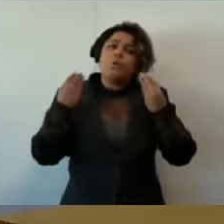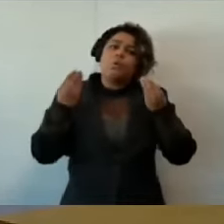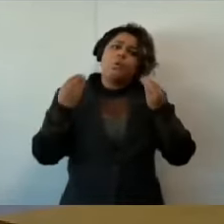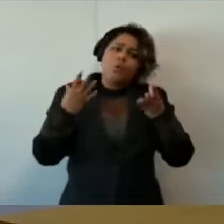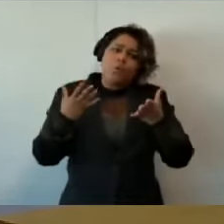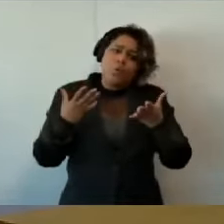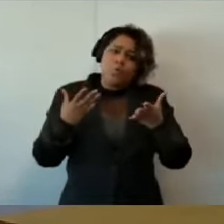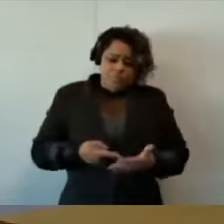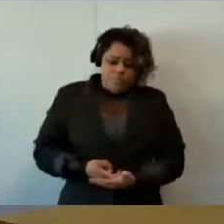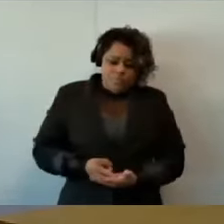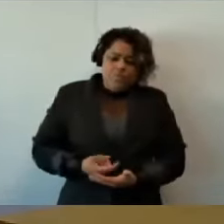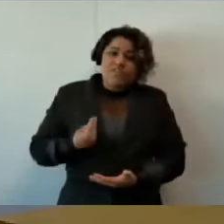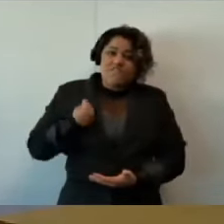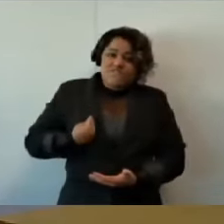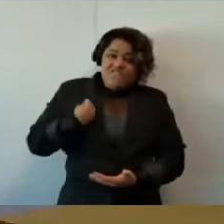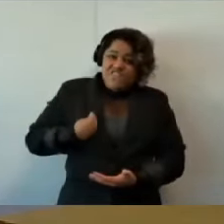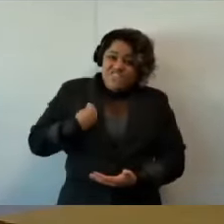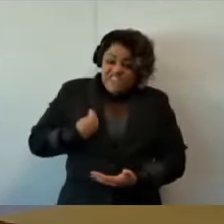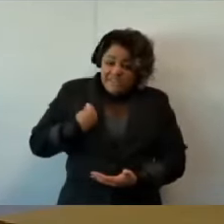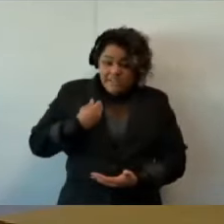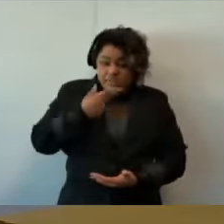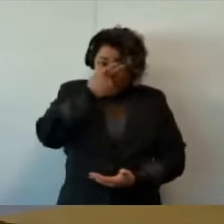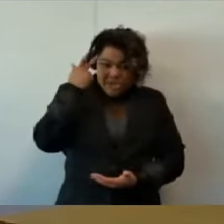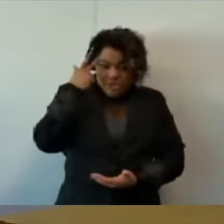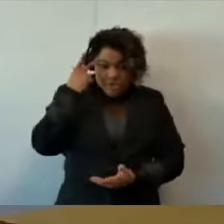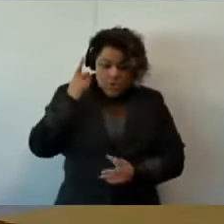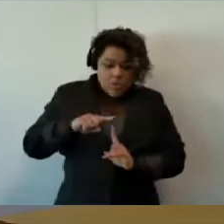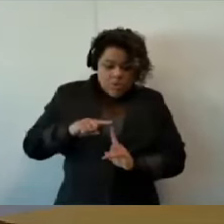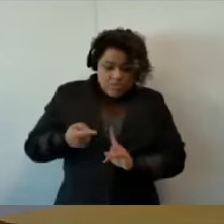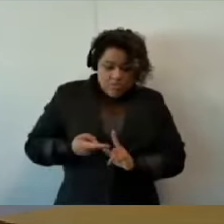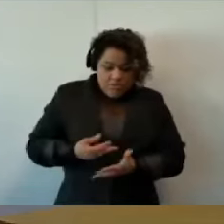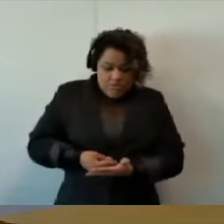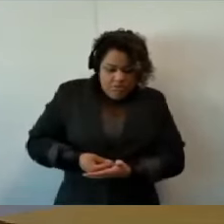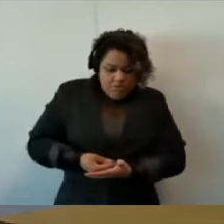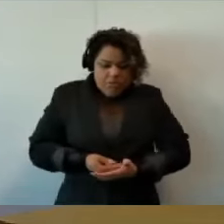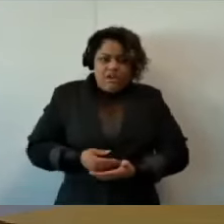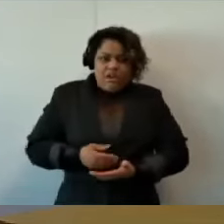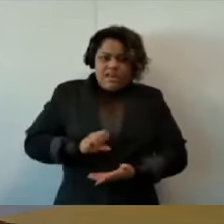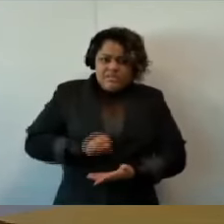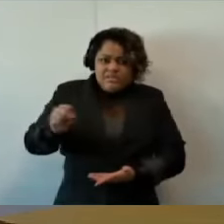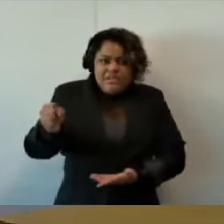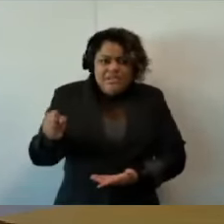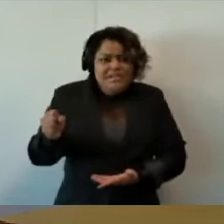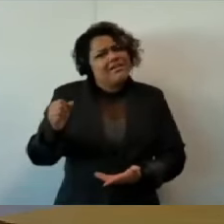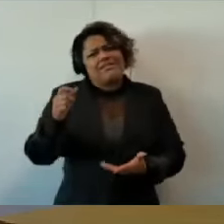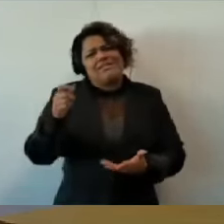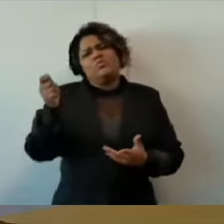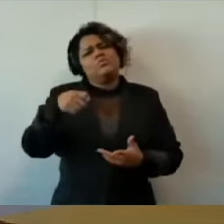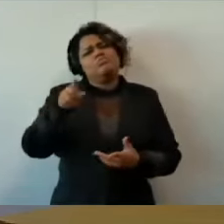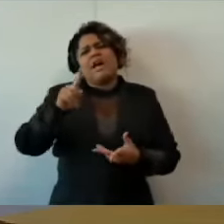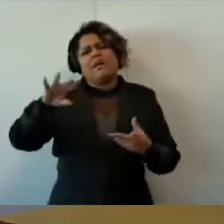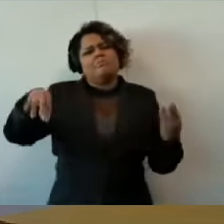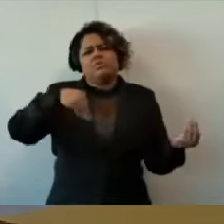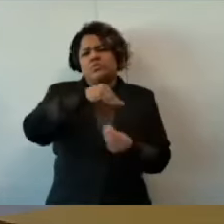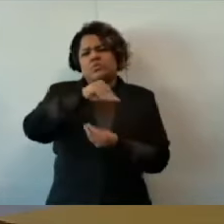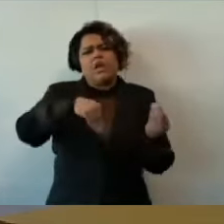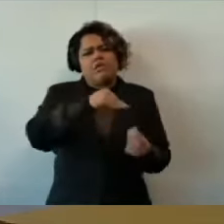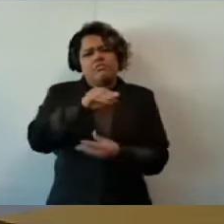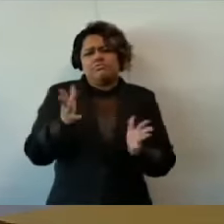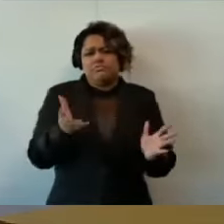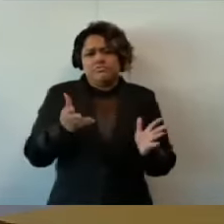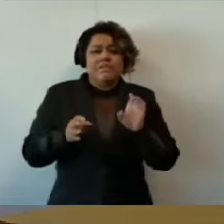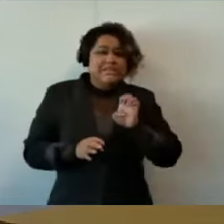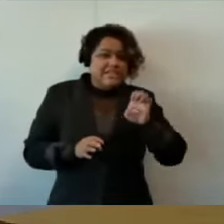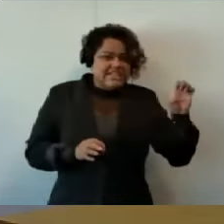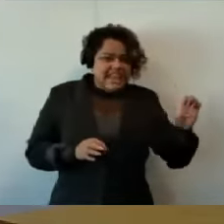chegando dentro do ventre da mãe, então tem coisas que não tem como mais se misturar. A esquerda agora